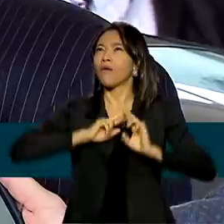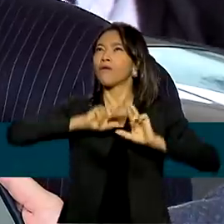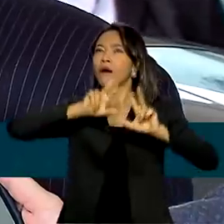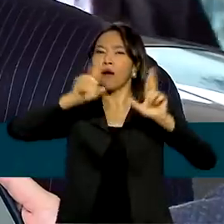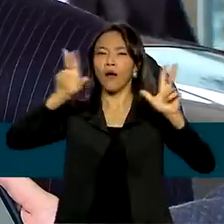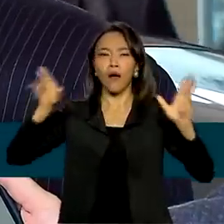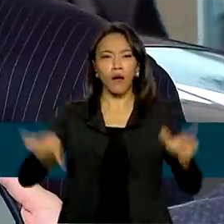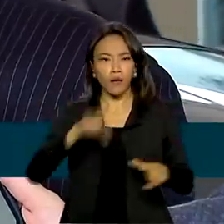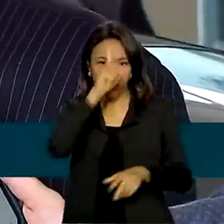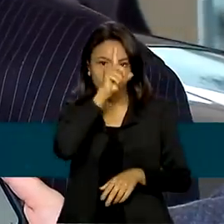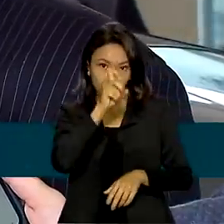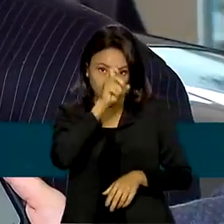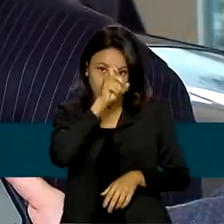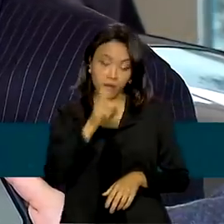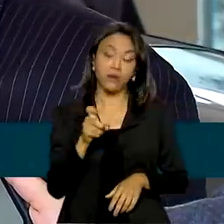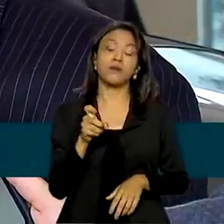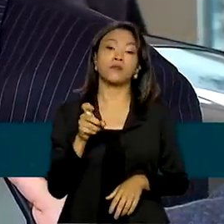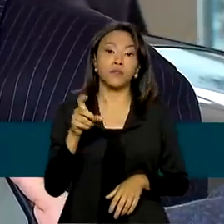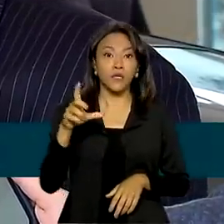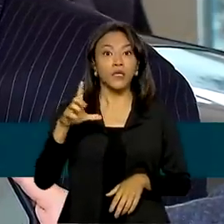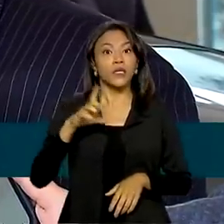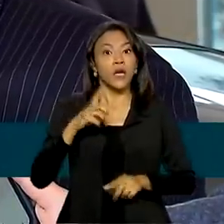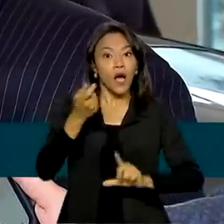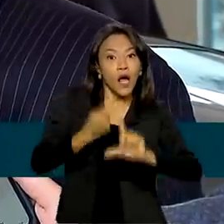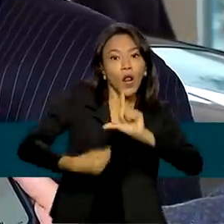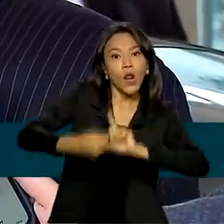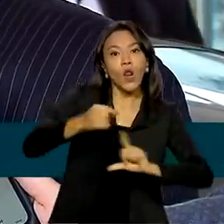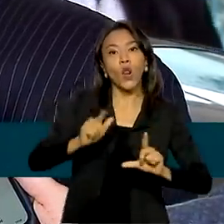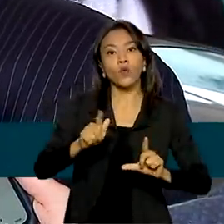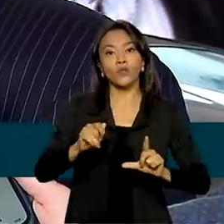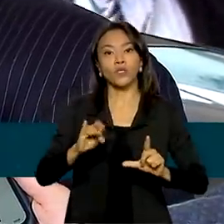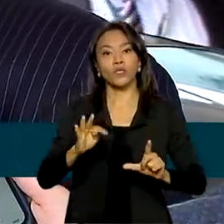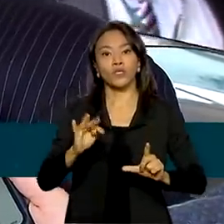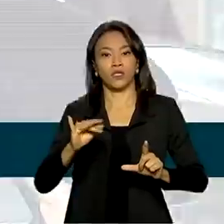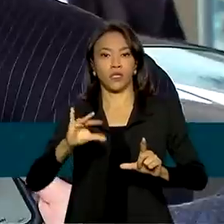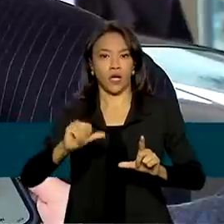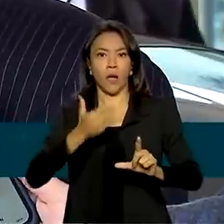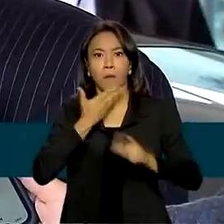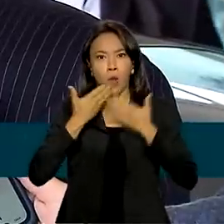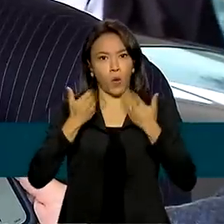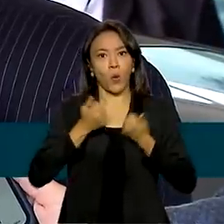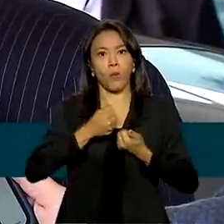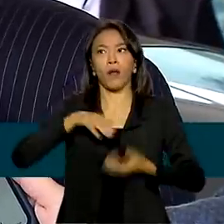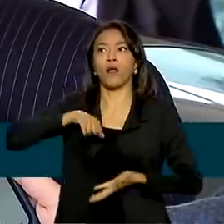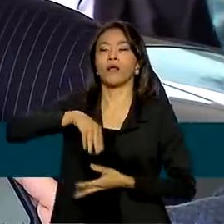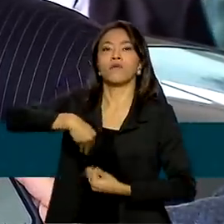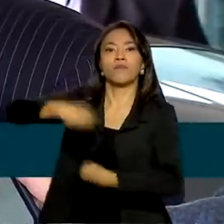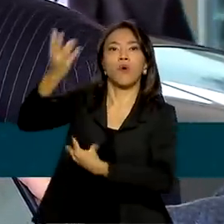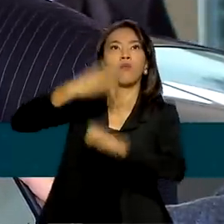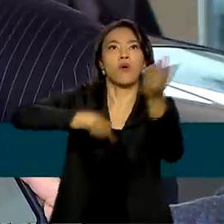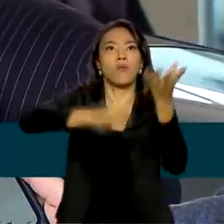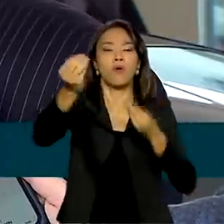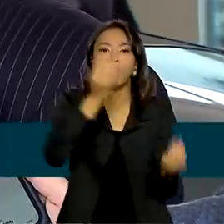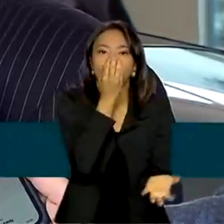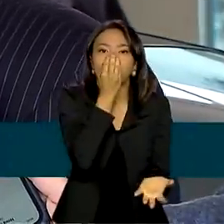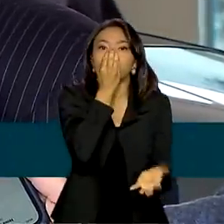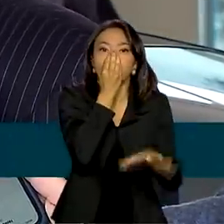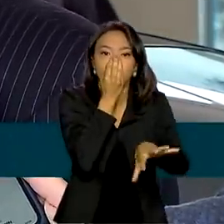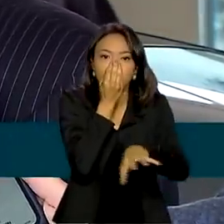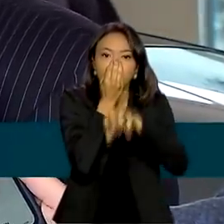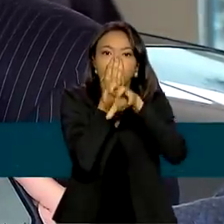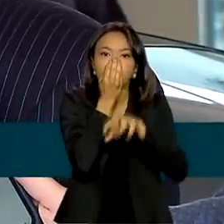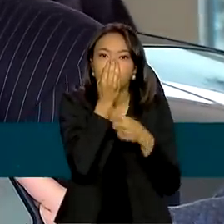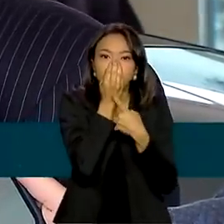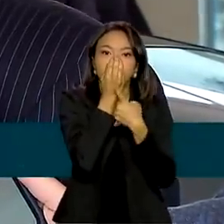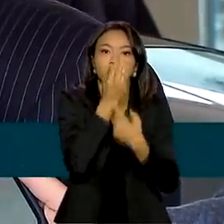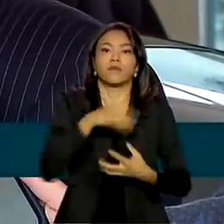criogênicos, a capacidade logística de distribuir o oxigênio melhorou. De tal sorte que se houver uma pressão sobre o